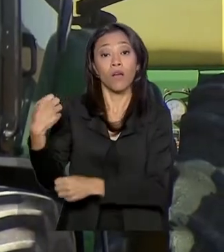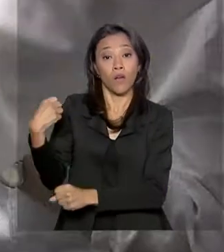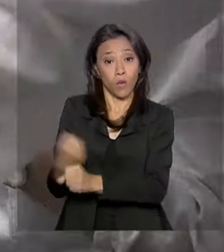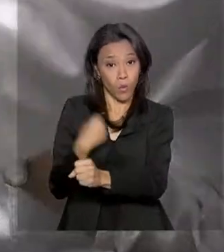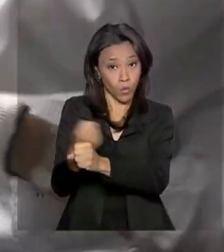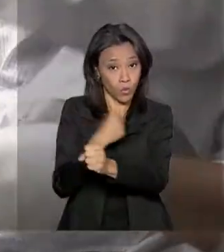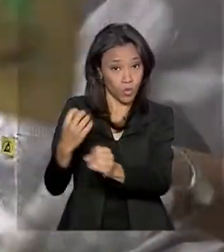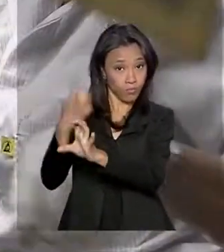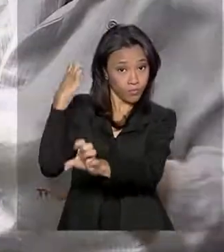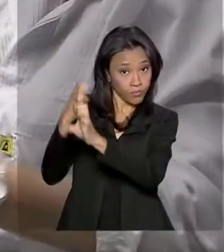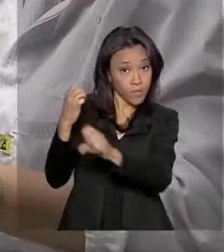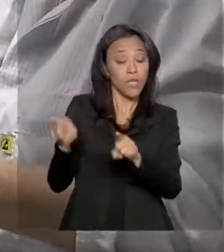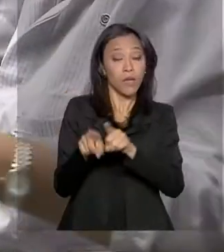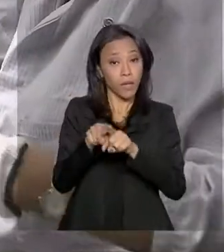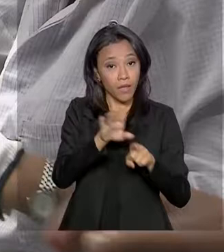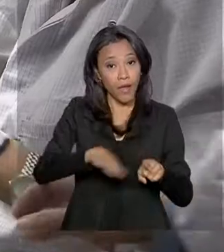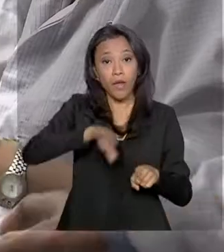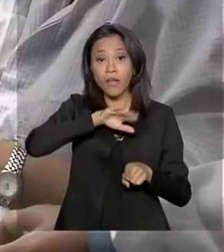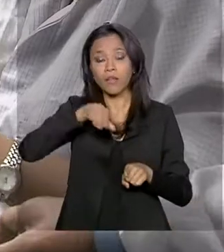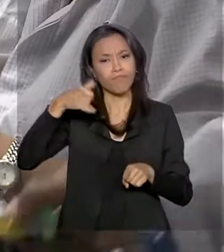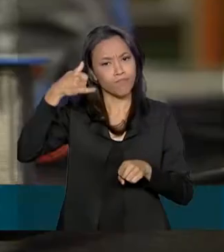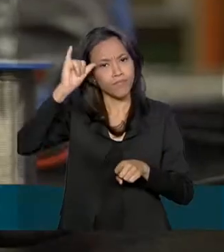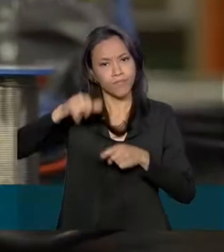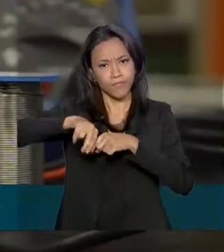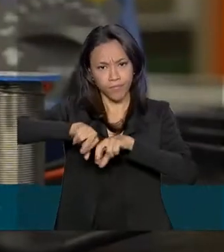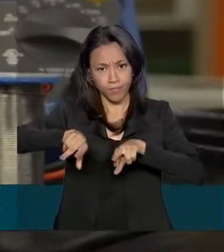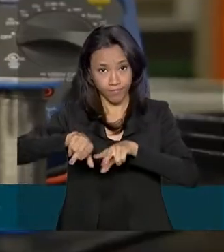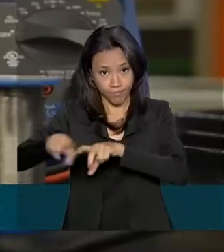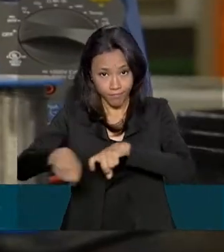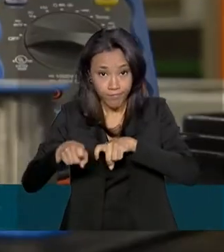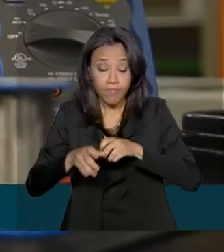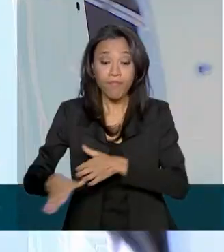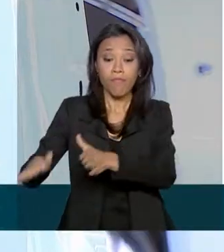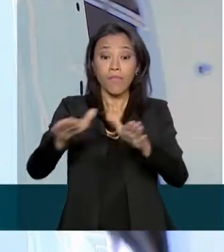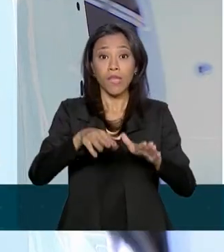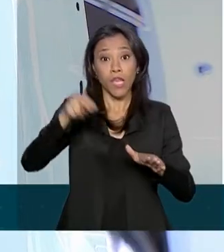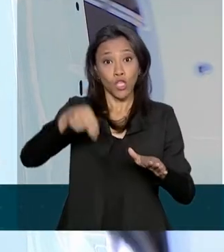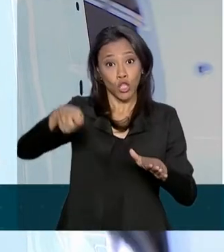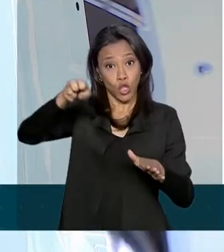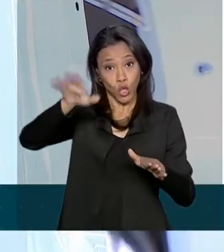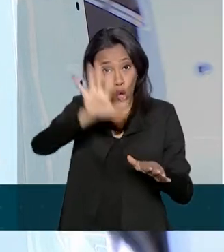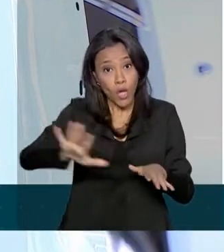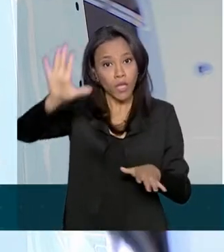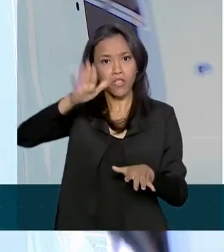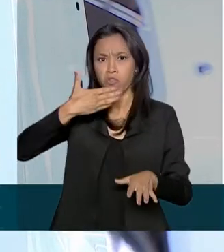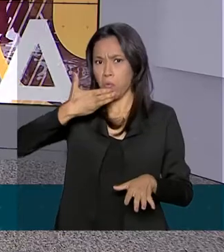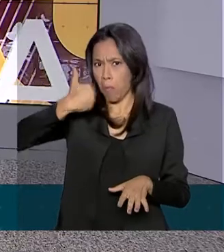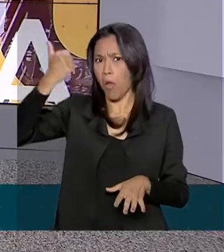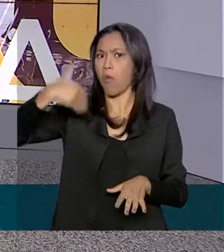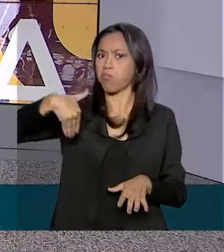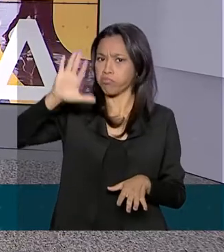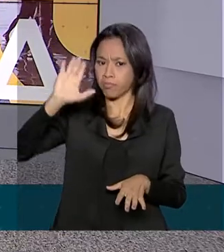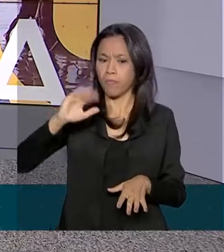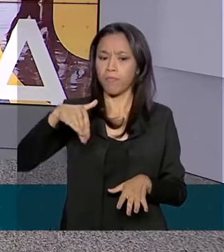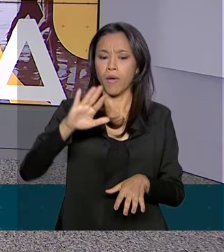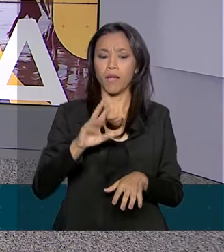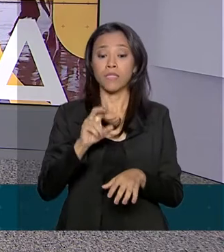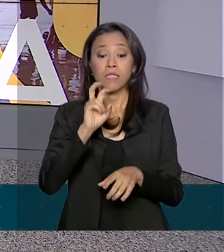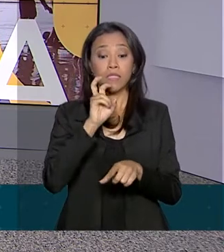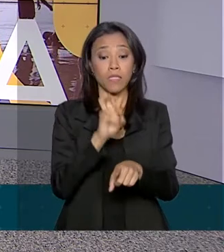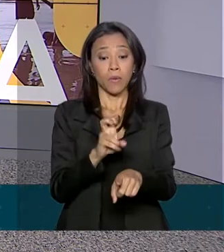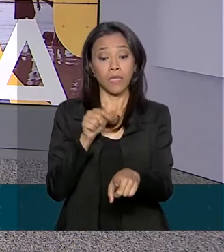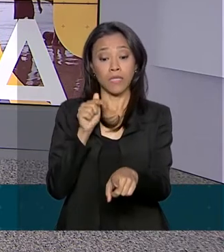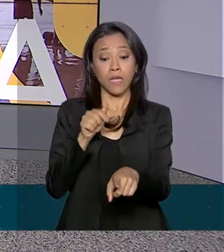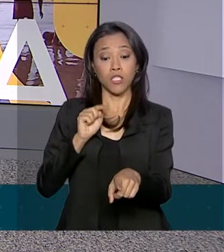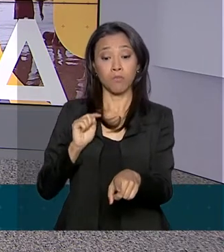e agropecuária. Por regiões, o Nordeste teve o maior saldo positivo, mais de 57 mil novos